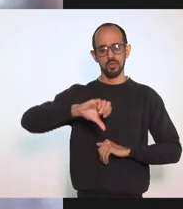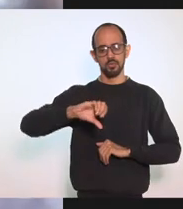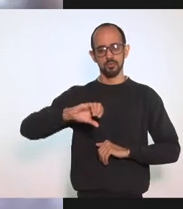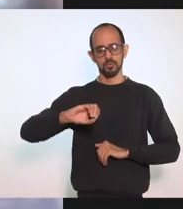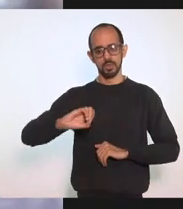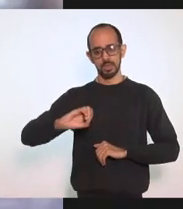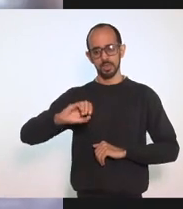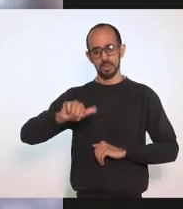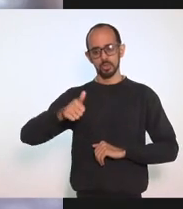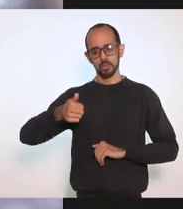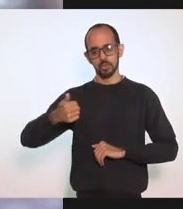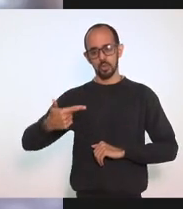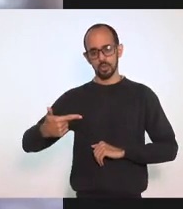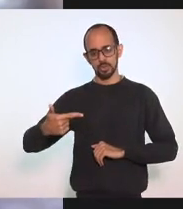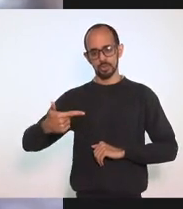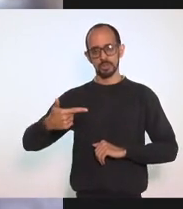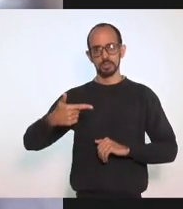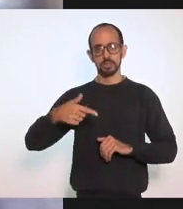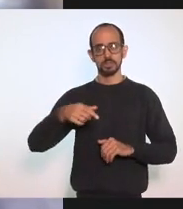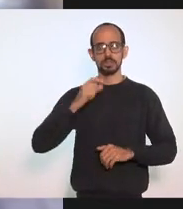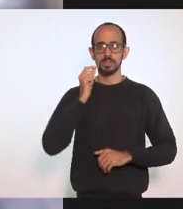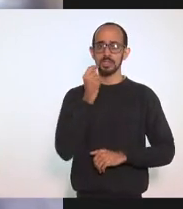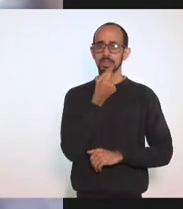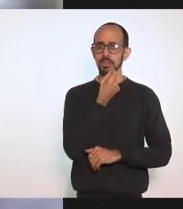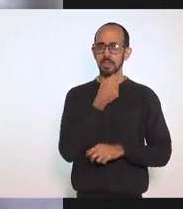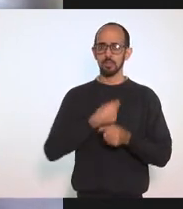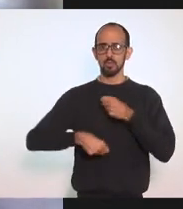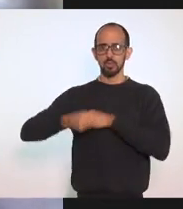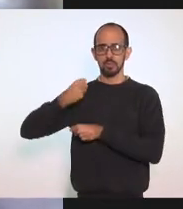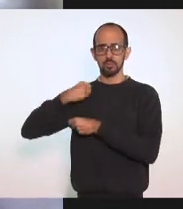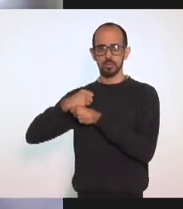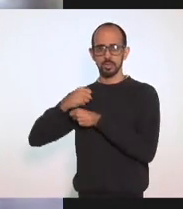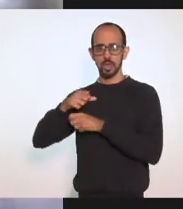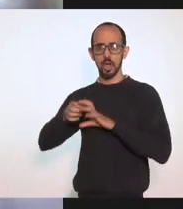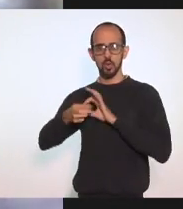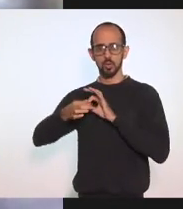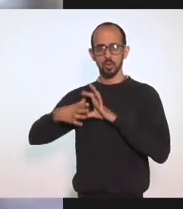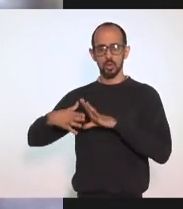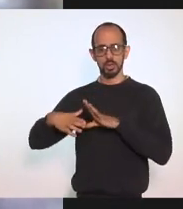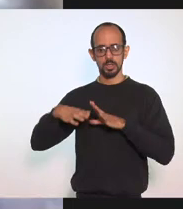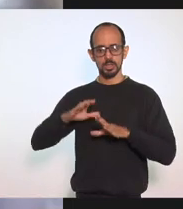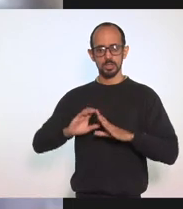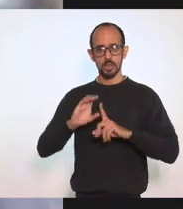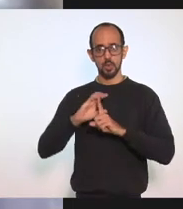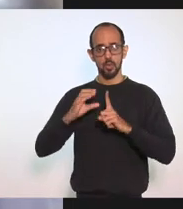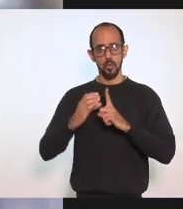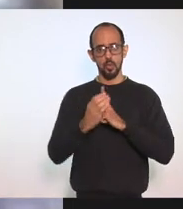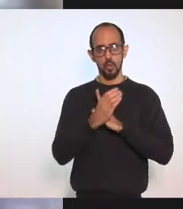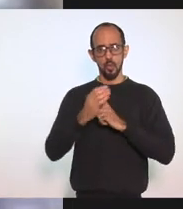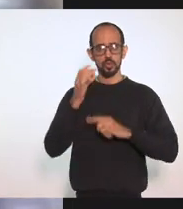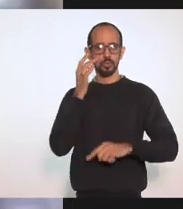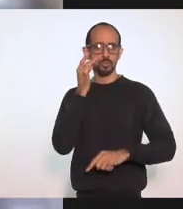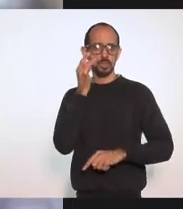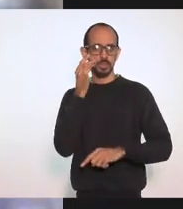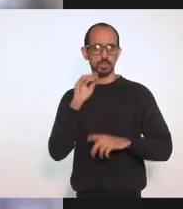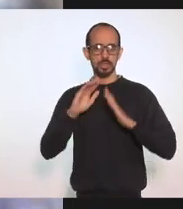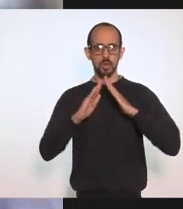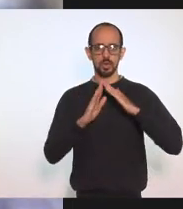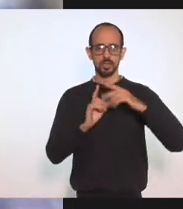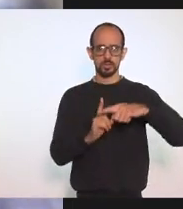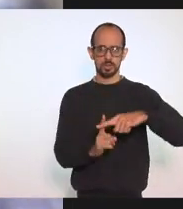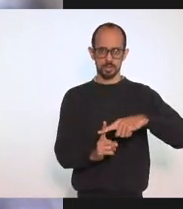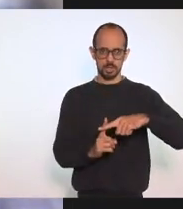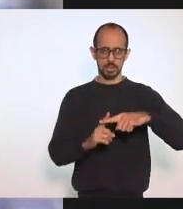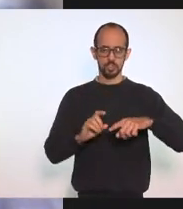passado Que autoriza A realização Dos cultos Presenciais Nas igrejas E tempos De todas